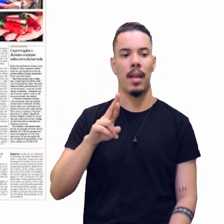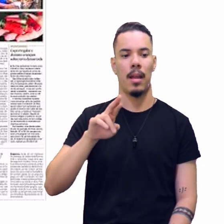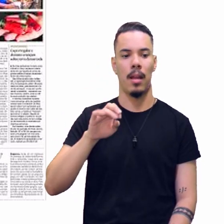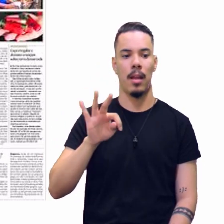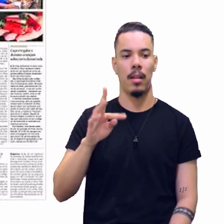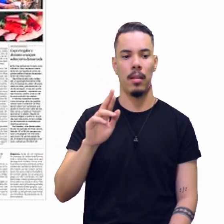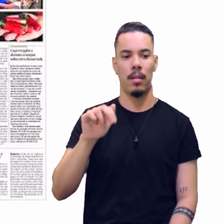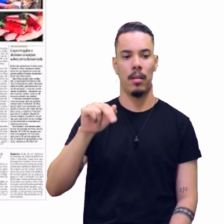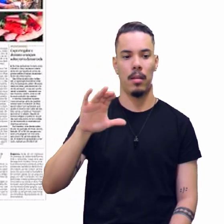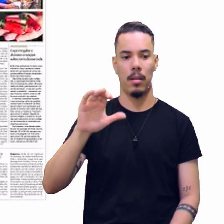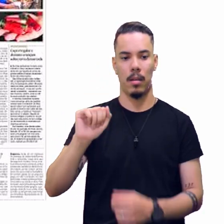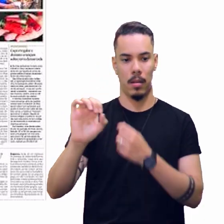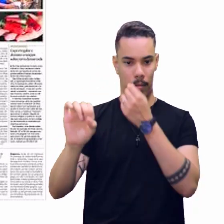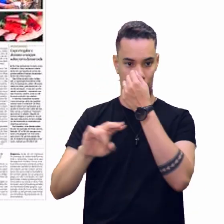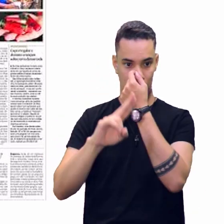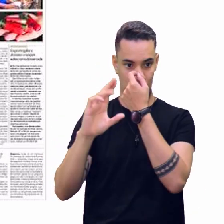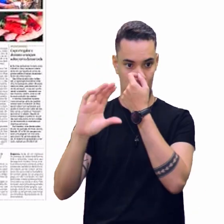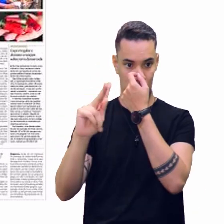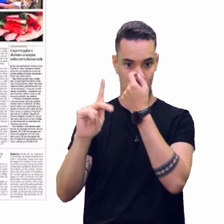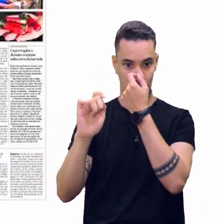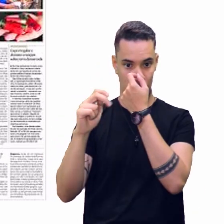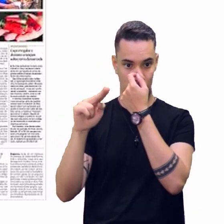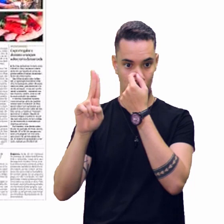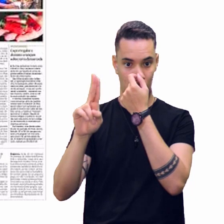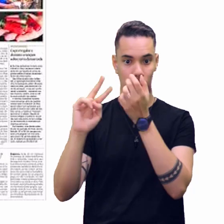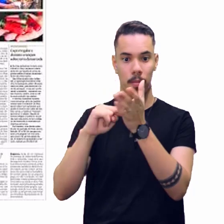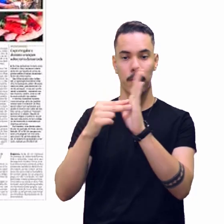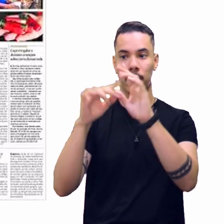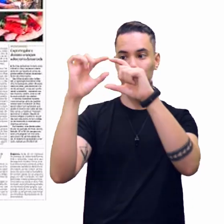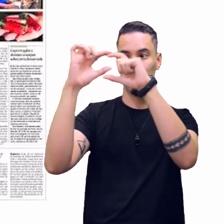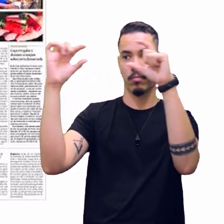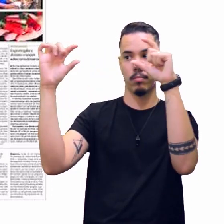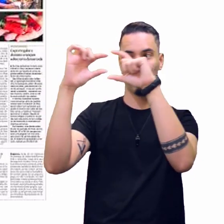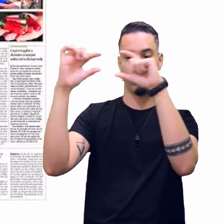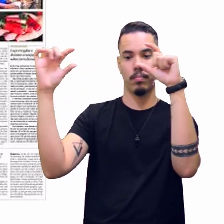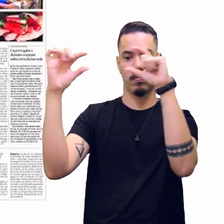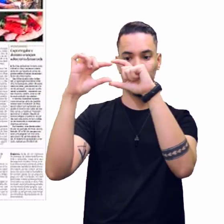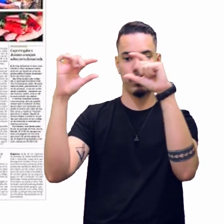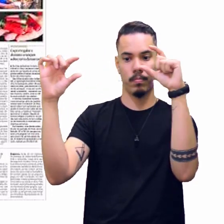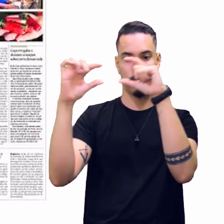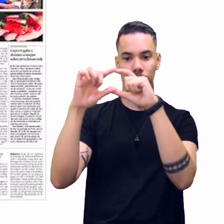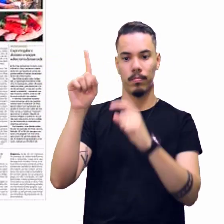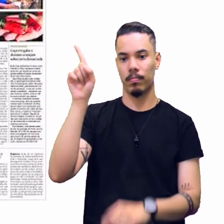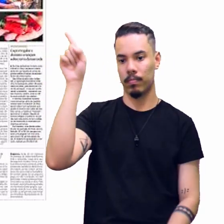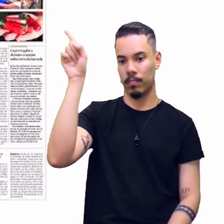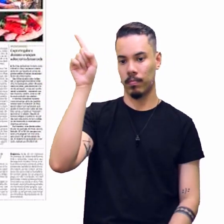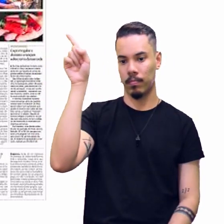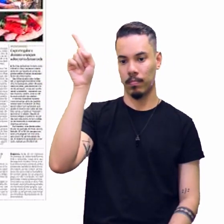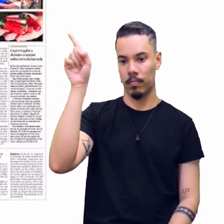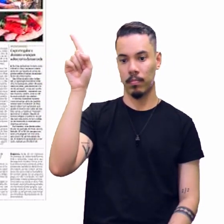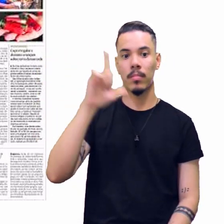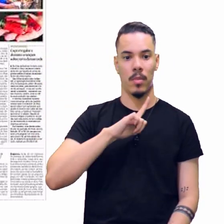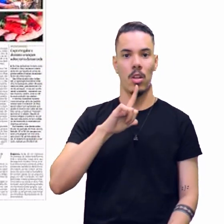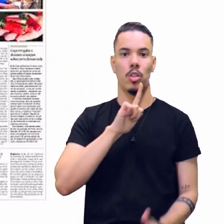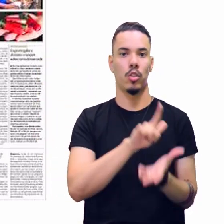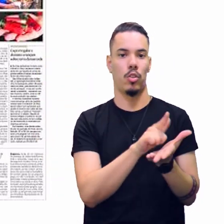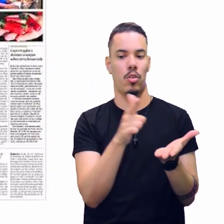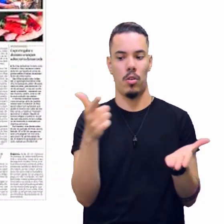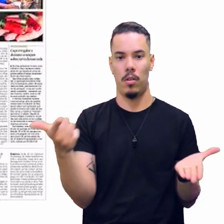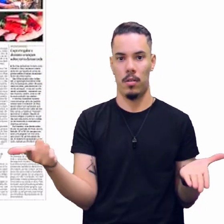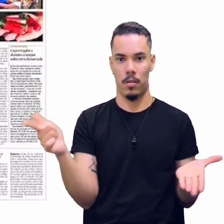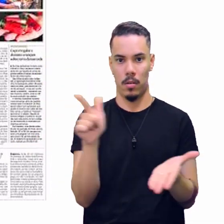identifica a sessão, tá certo? Aqui eu tenho uma reportagem no jornal,